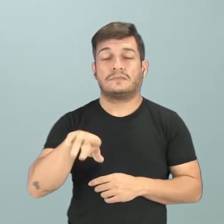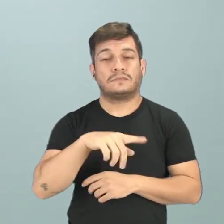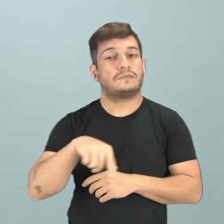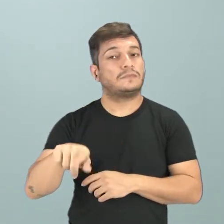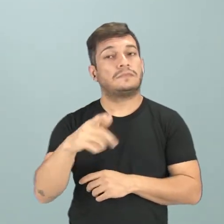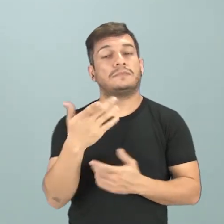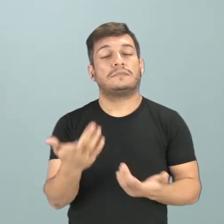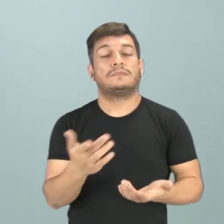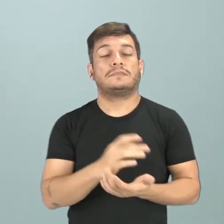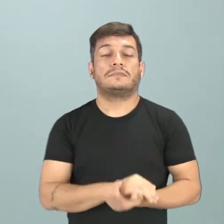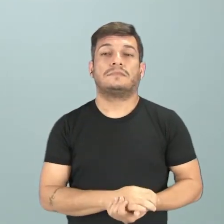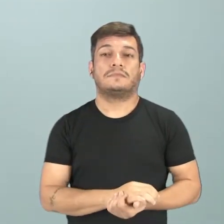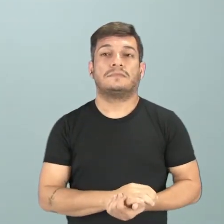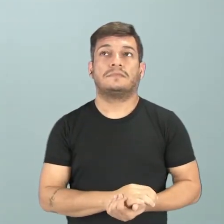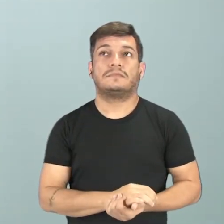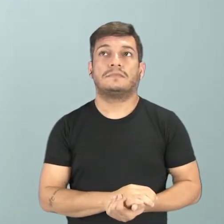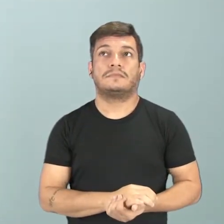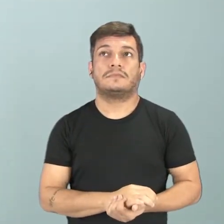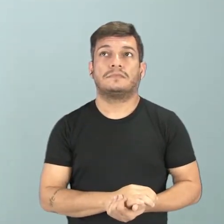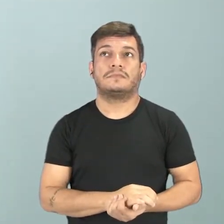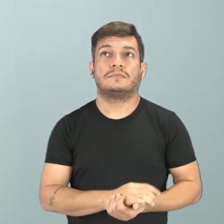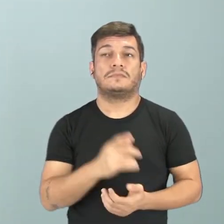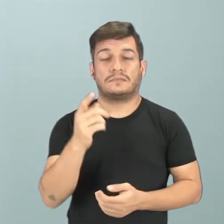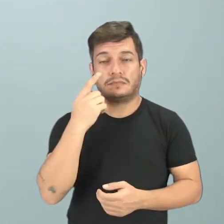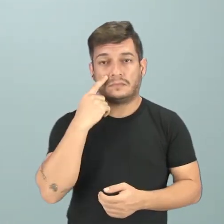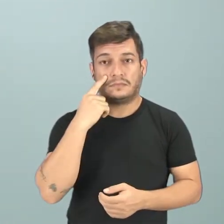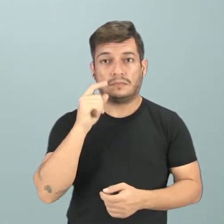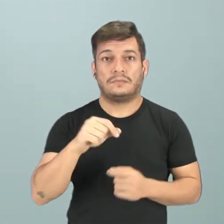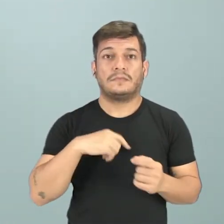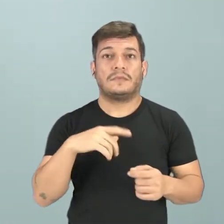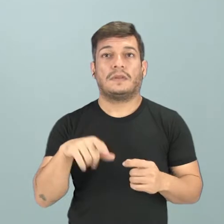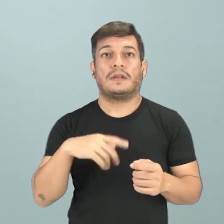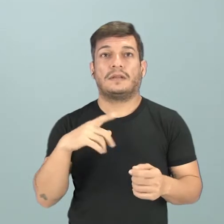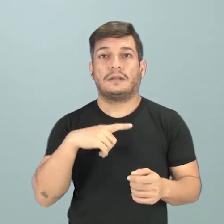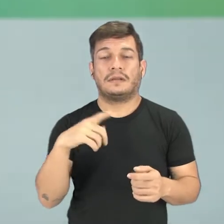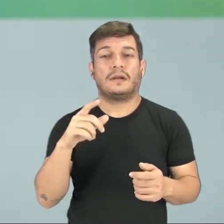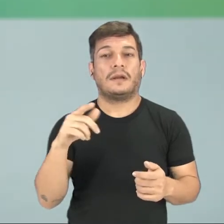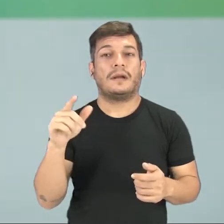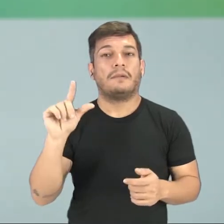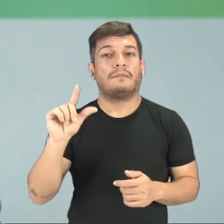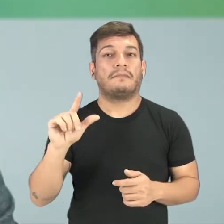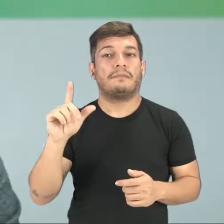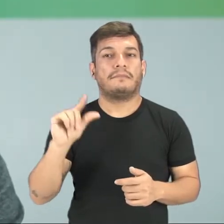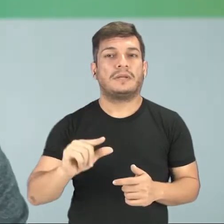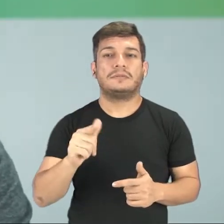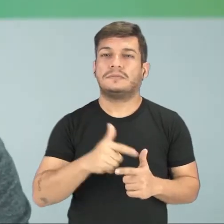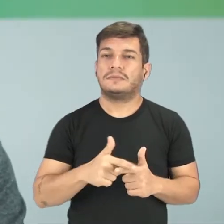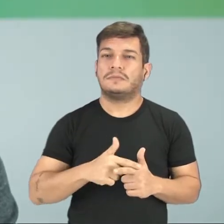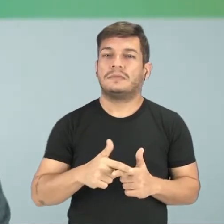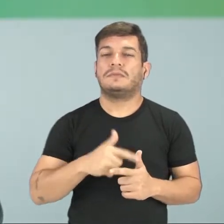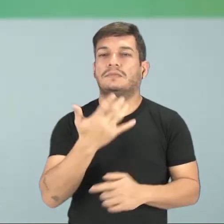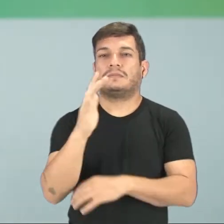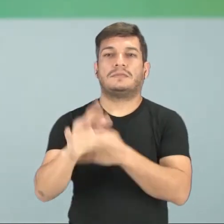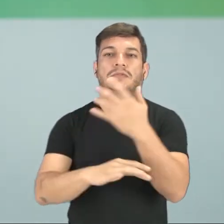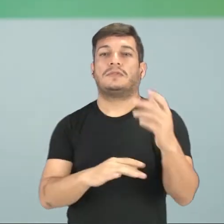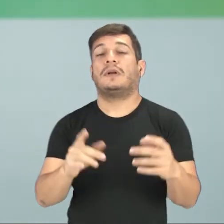todos vocês? Impactar menos no meio ambiente. Impactar de forma